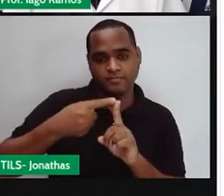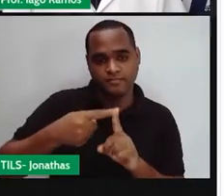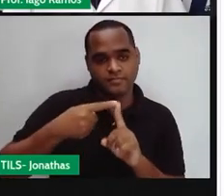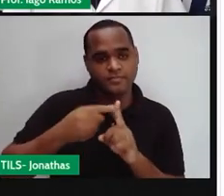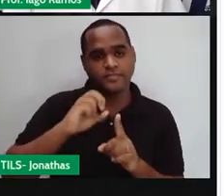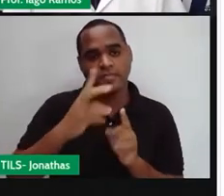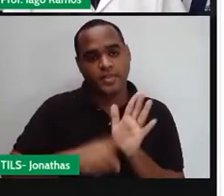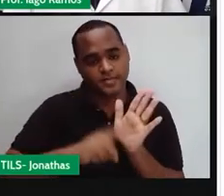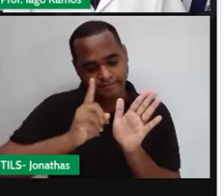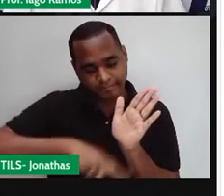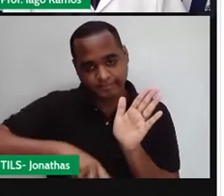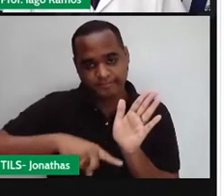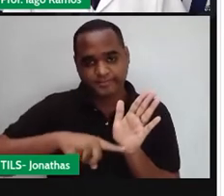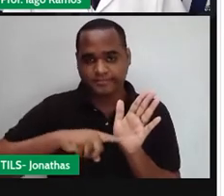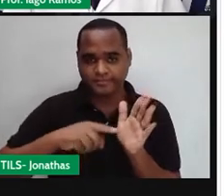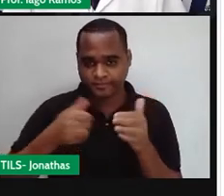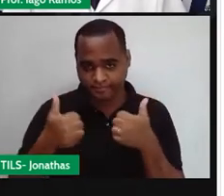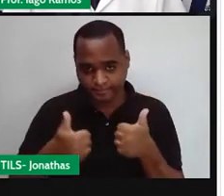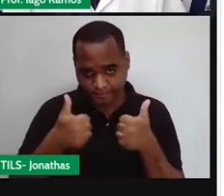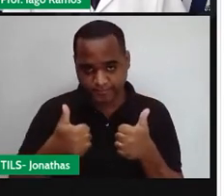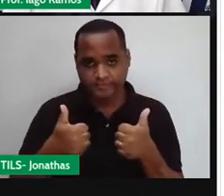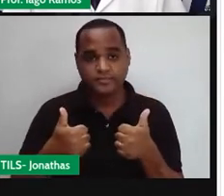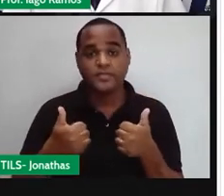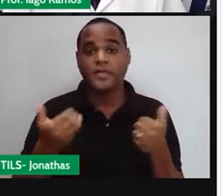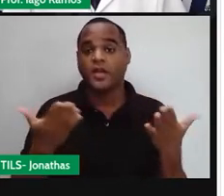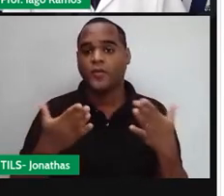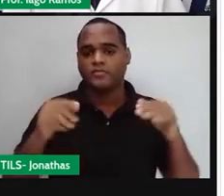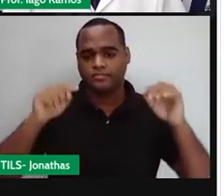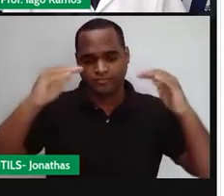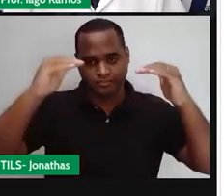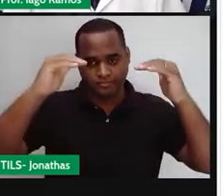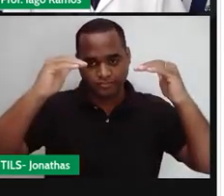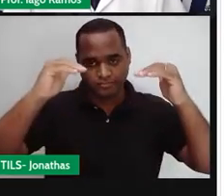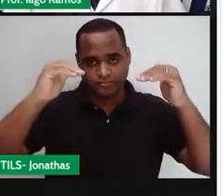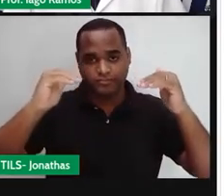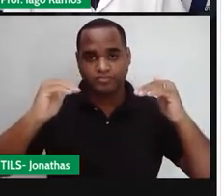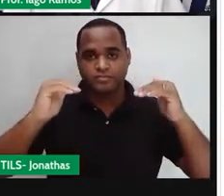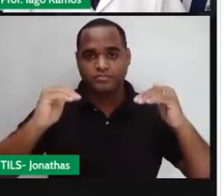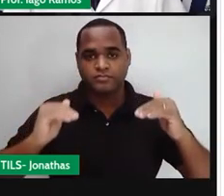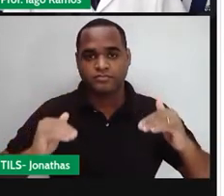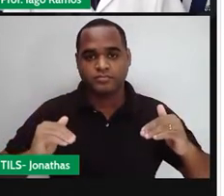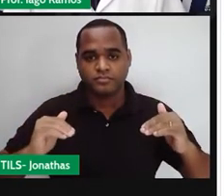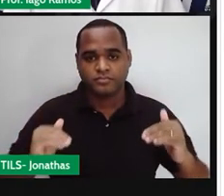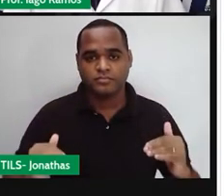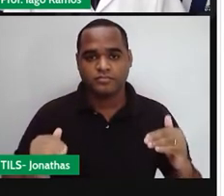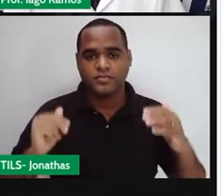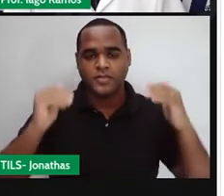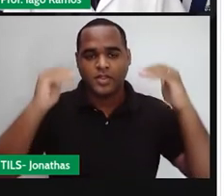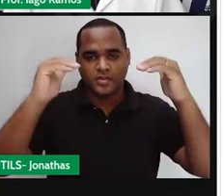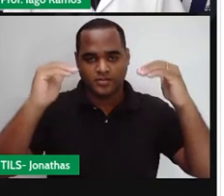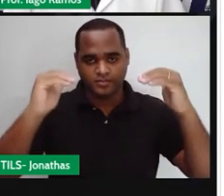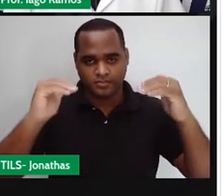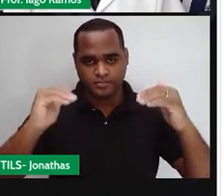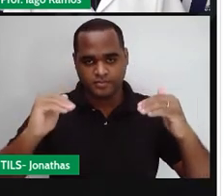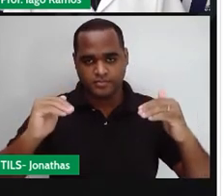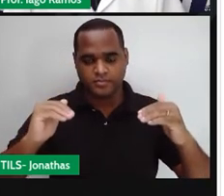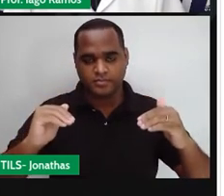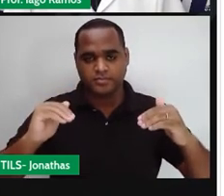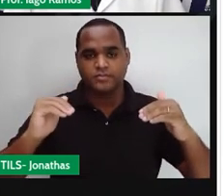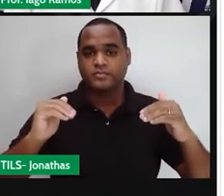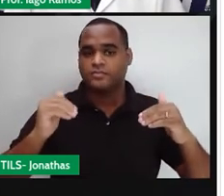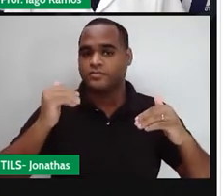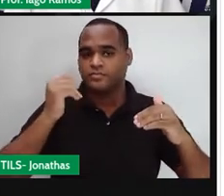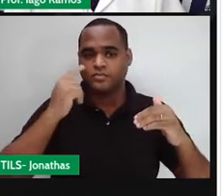positivos e negativos, tá bom? Mas eu vou puxar a tela aqui para cima rapidinho, porque começamos a partir